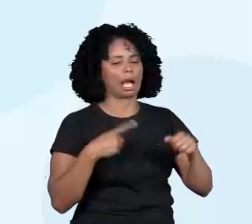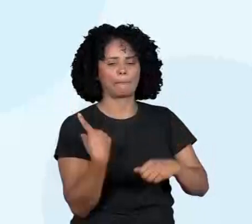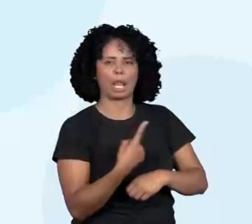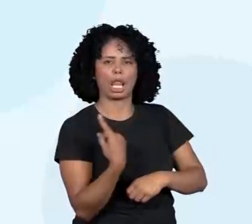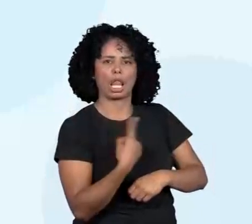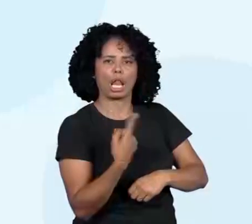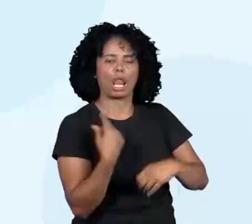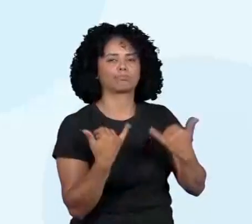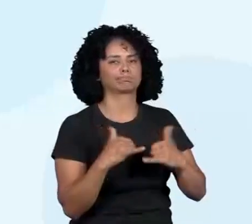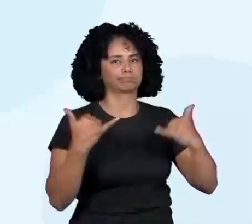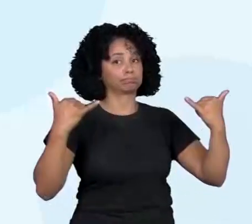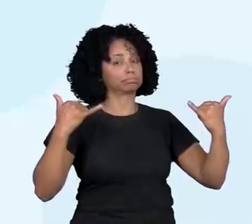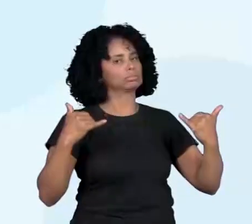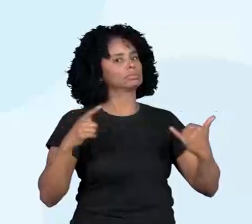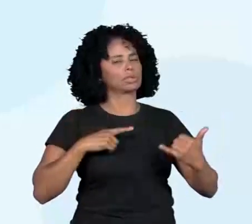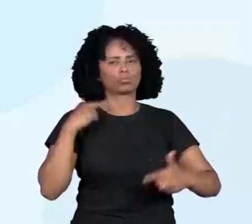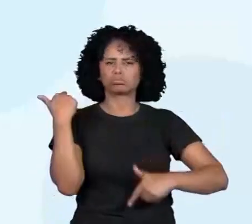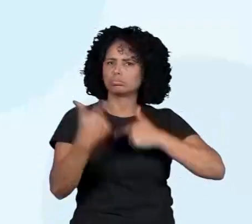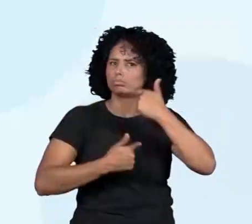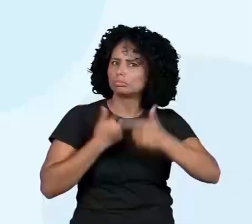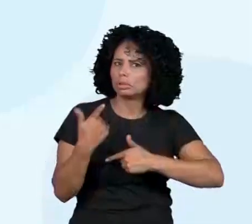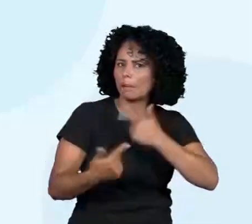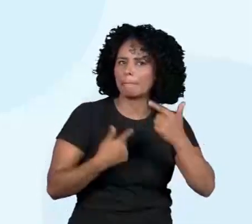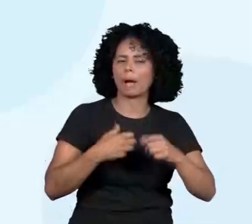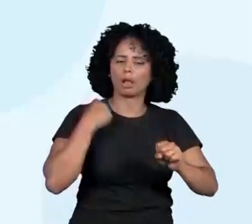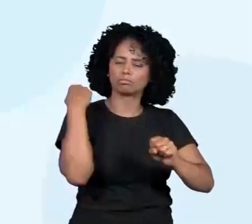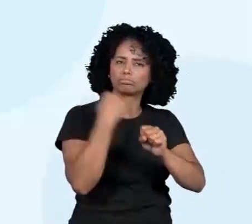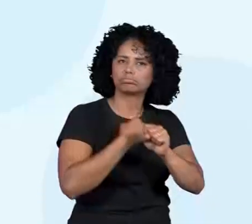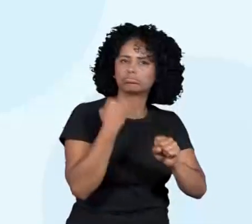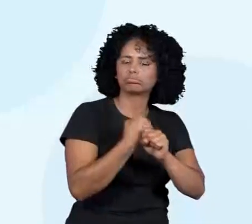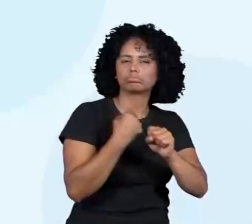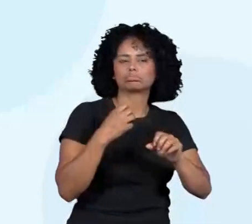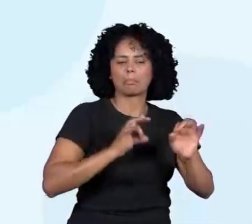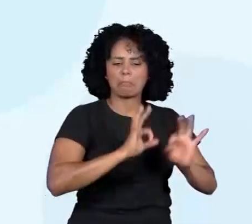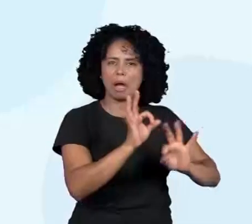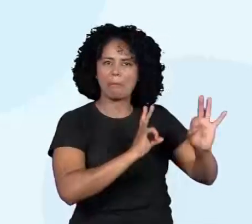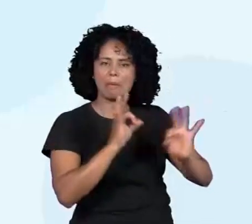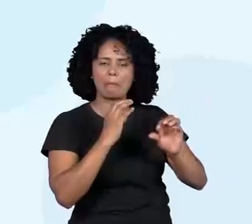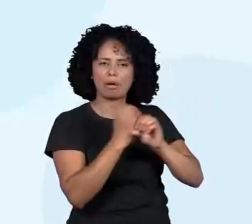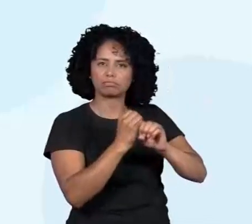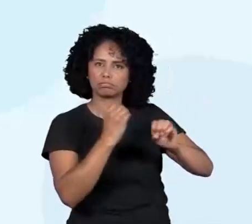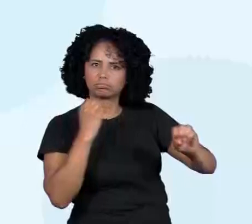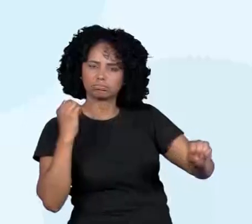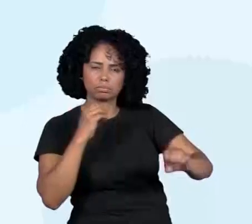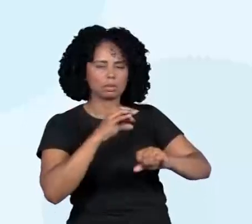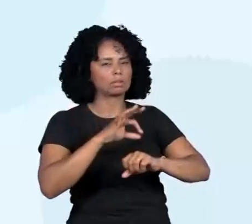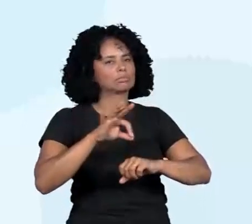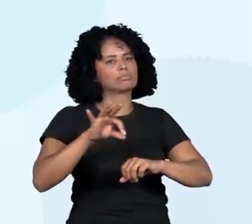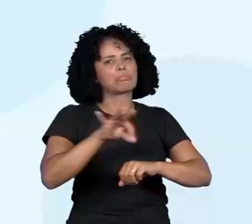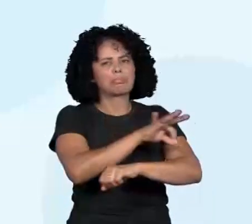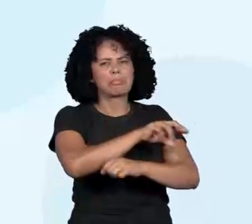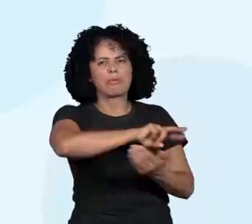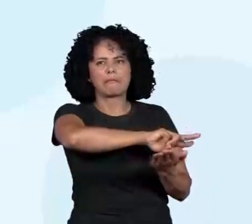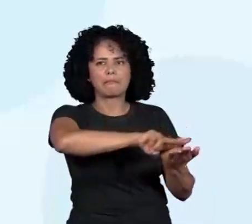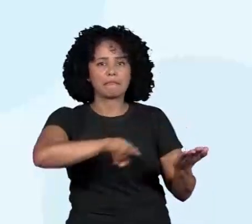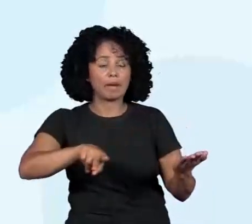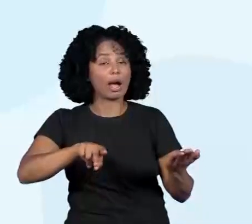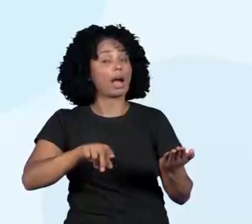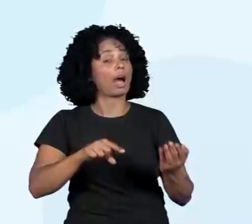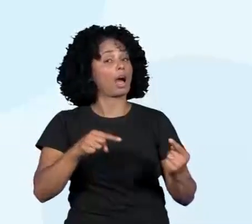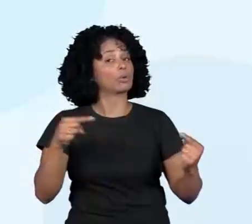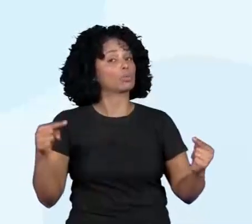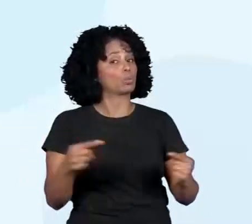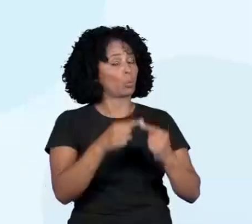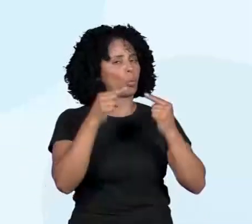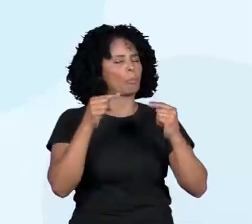engenharias civil, elétrica, mecânica e hidráulica, etc., que demanda enormes